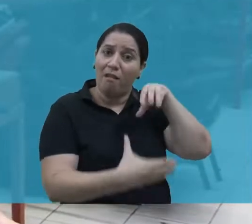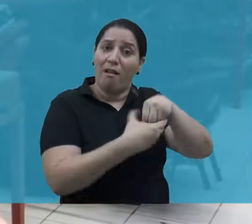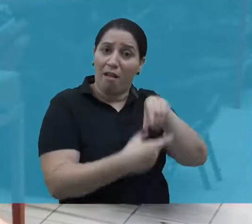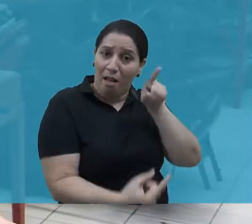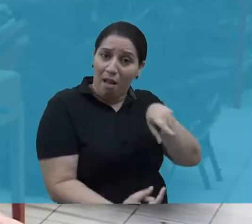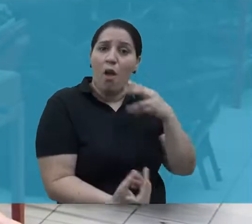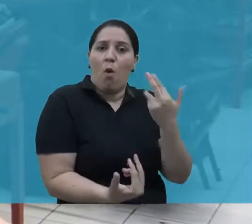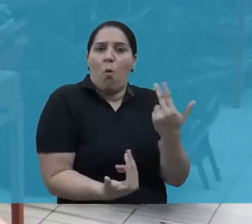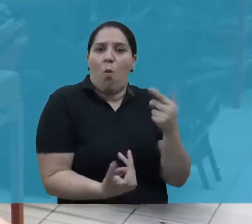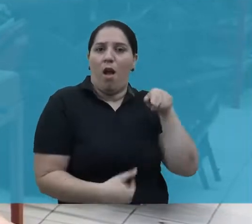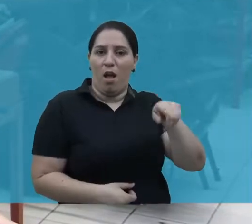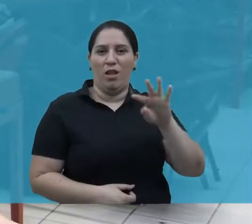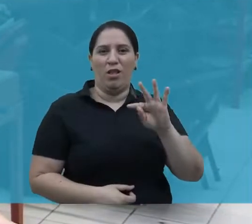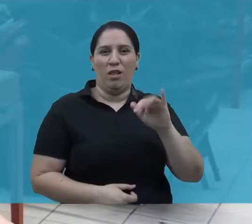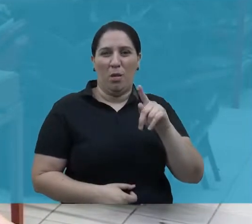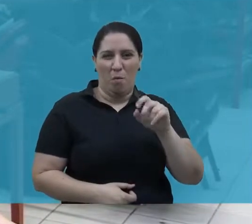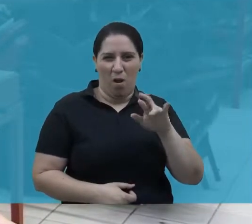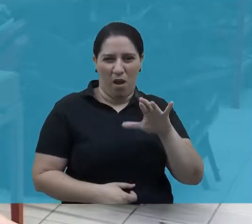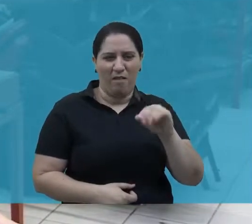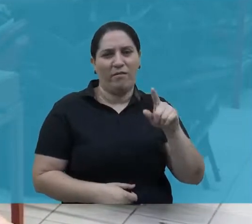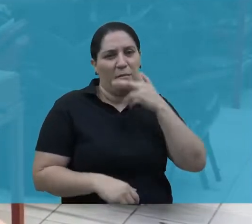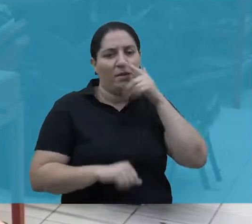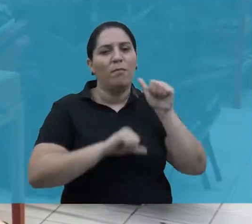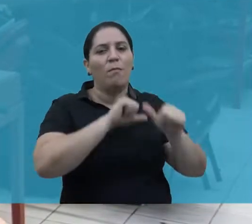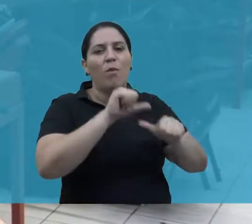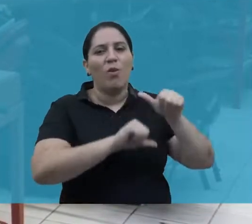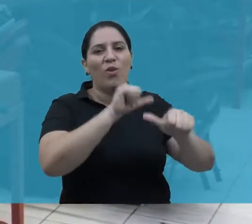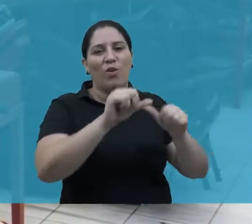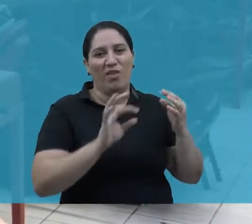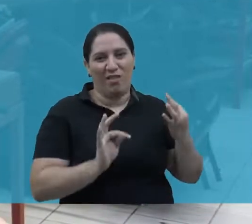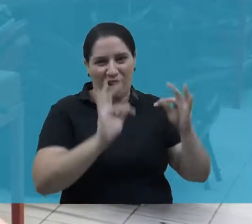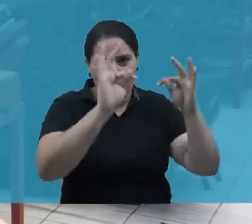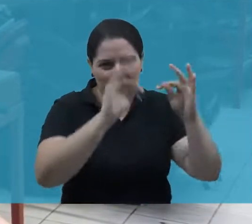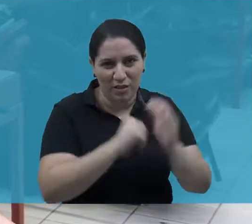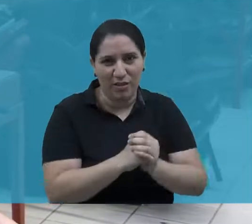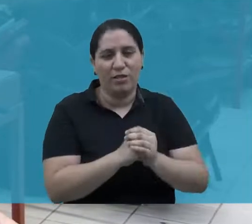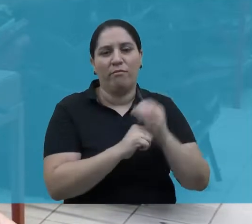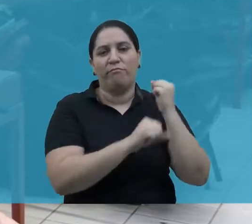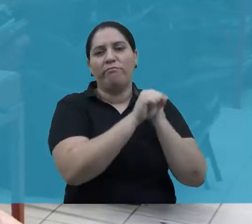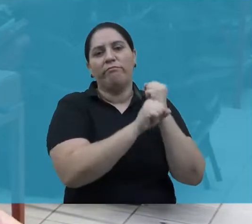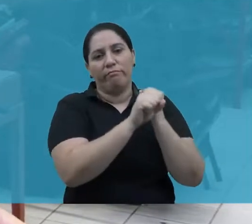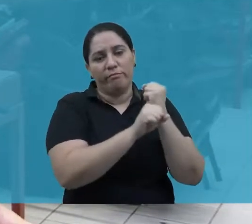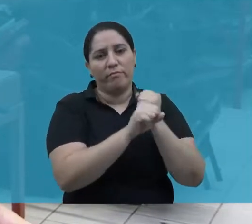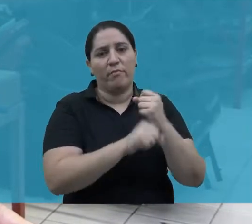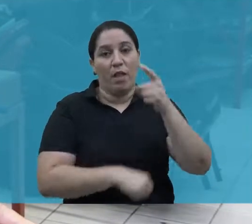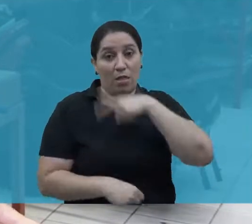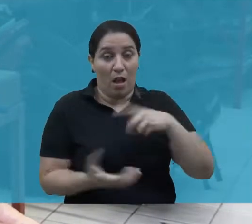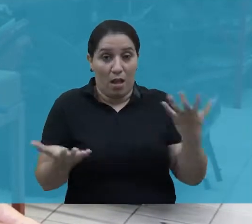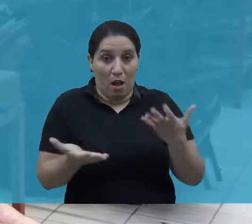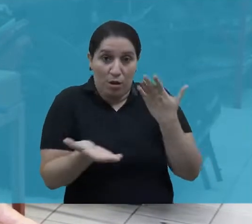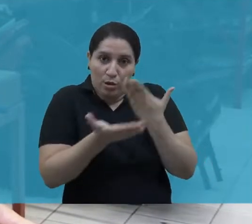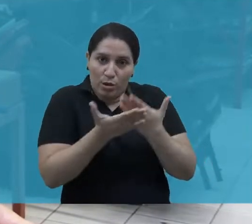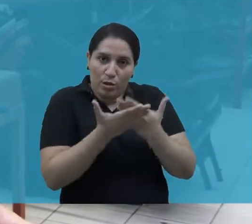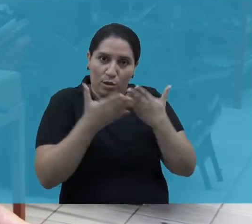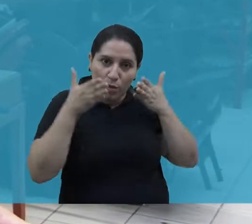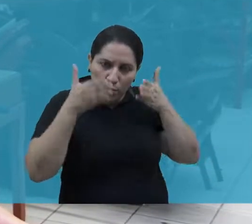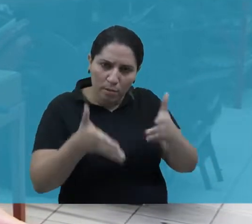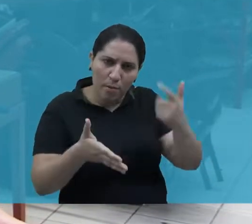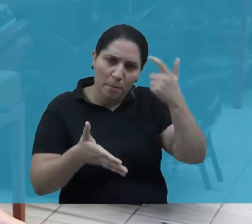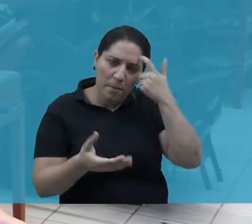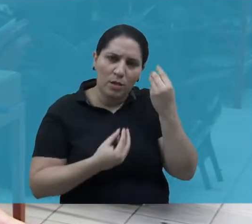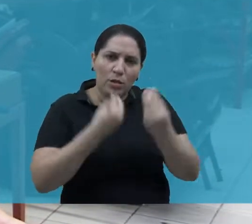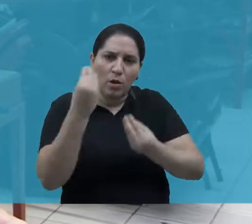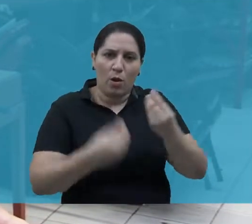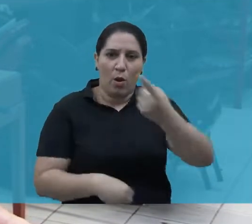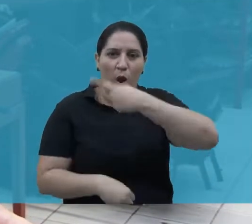com equipamentos tipográficos, que foram adaptados ao longo dos anos. Quando a gente